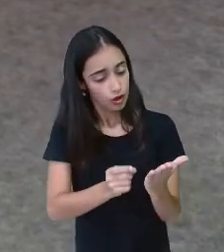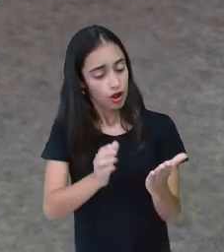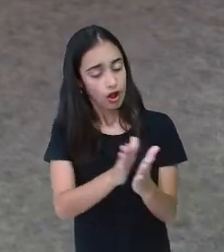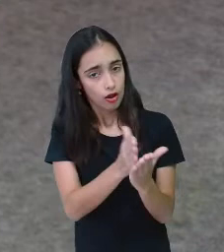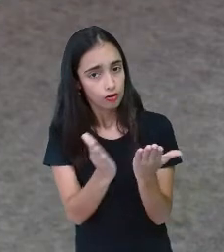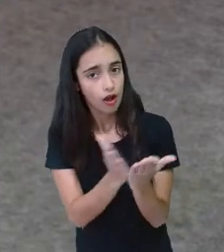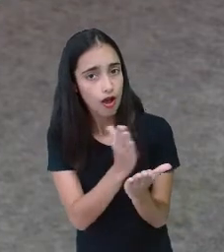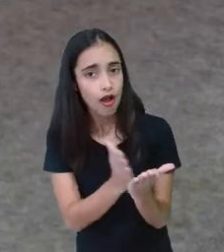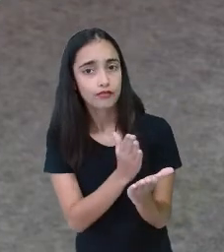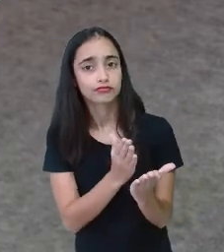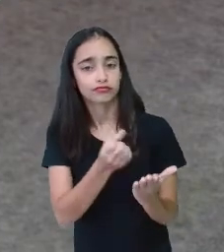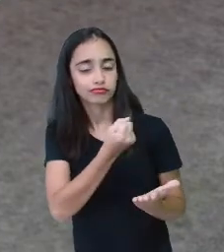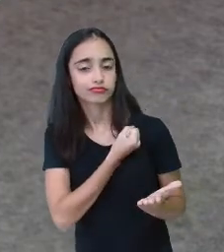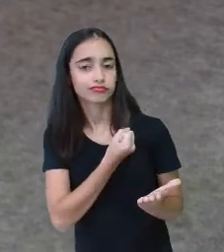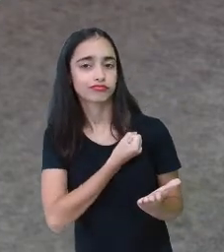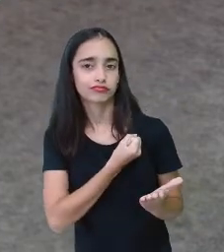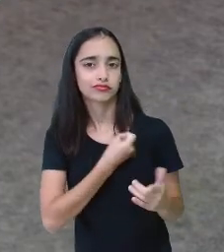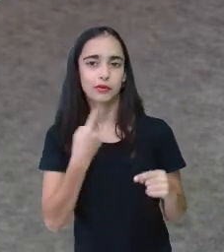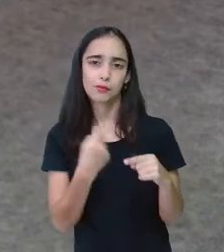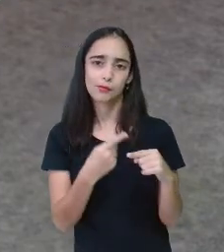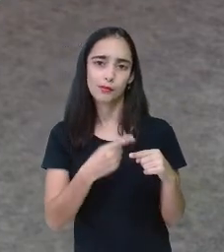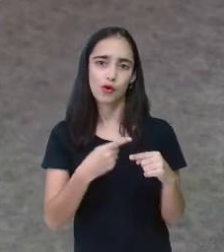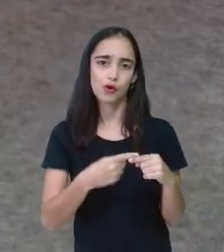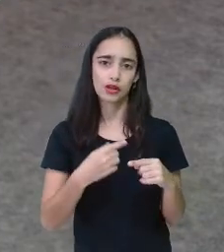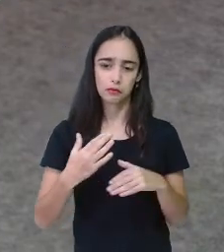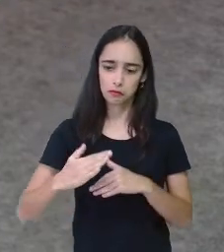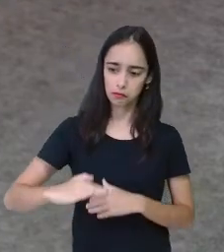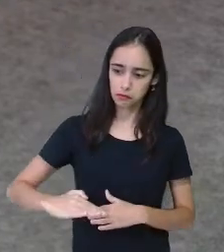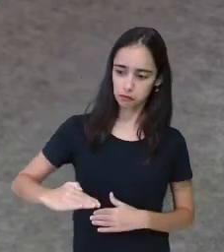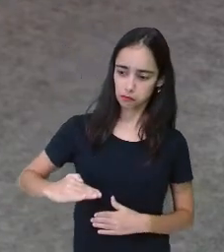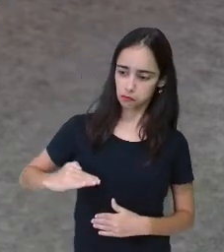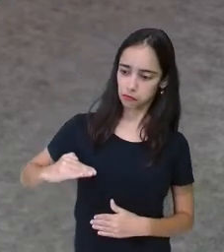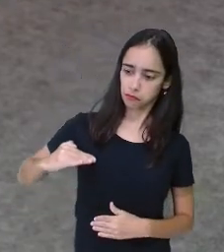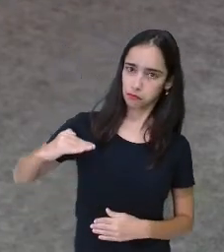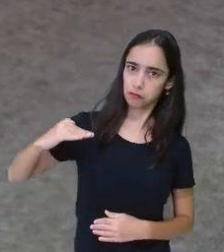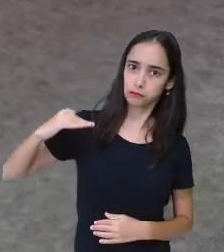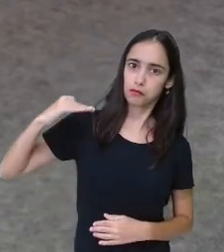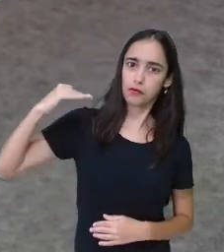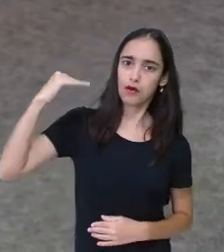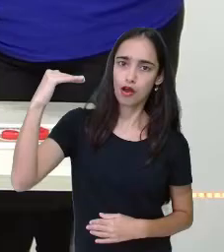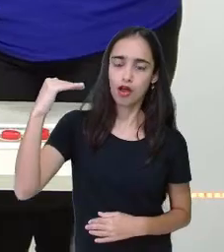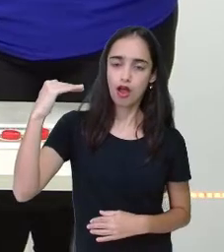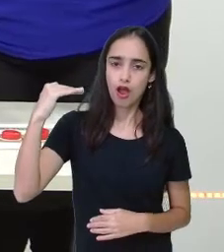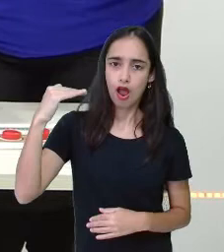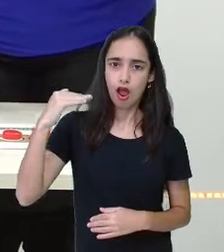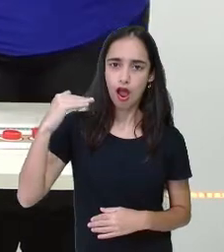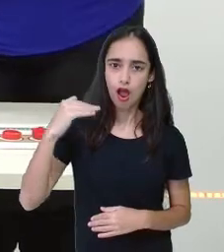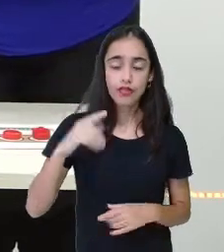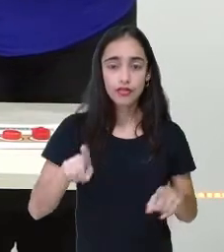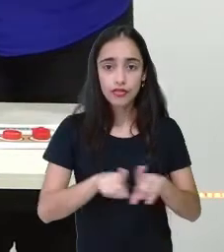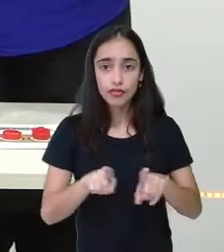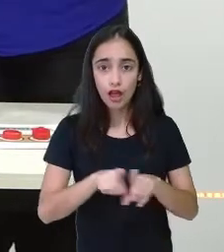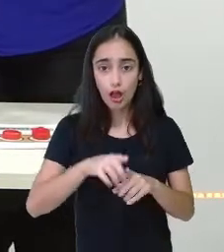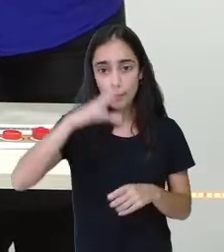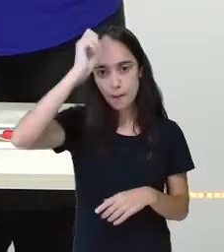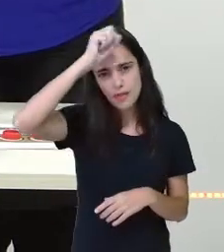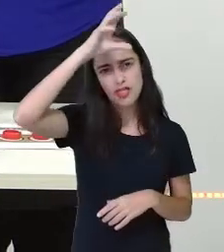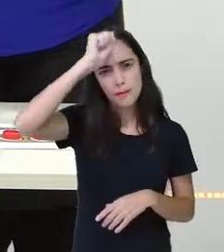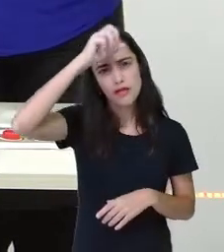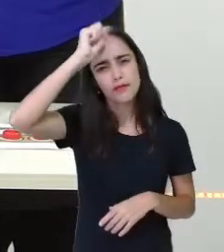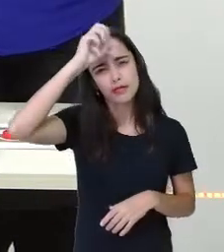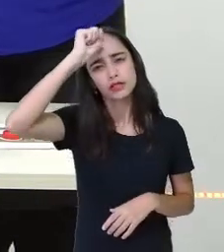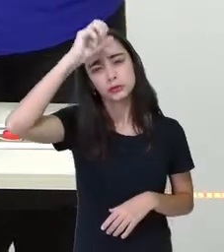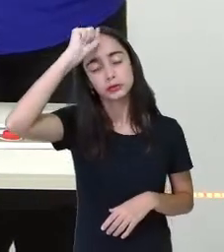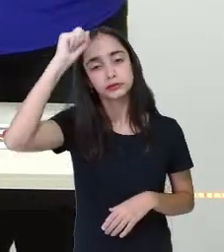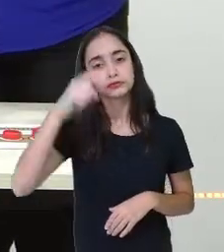aumentando de idade, vai aumentando de aprendizado, né? Aprendizagem. Isso. E a gente